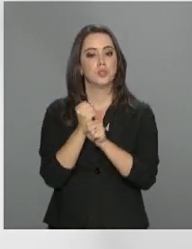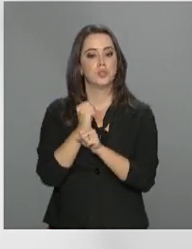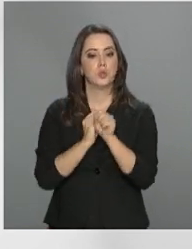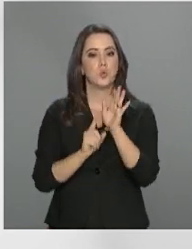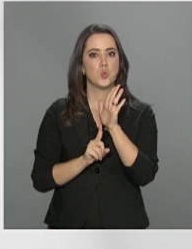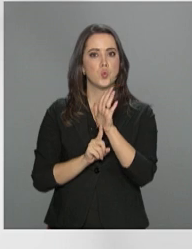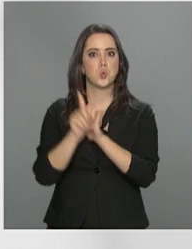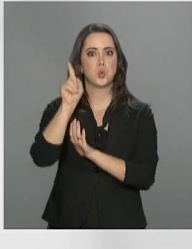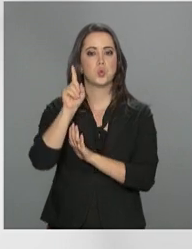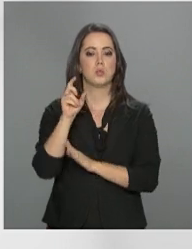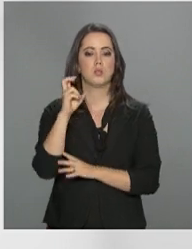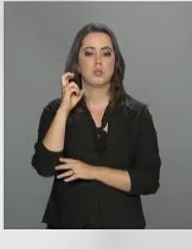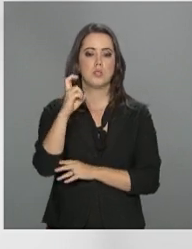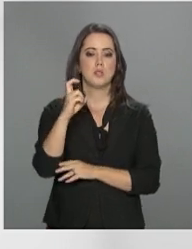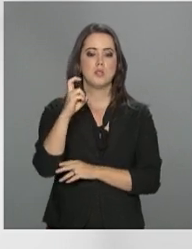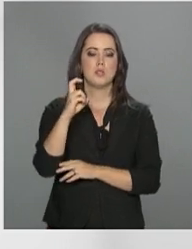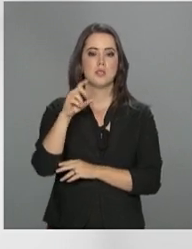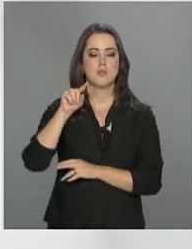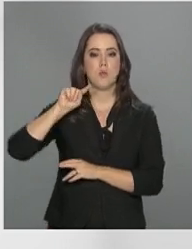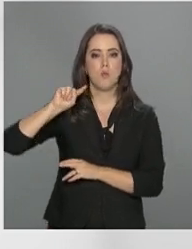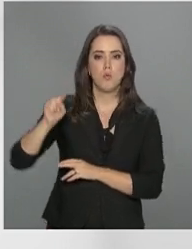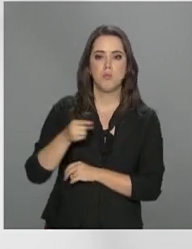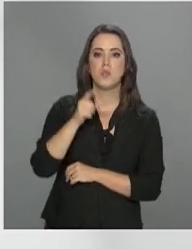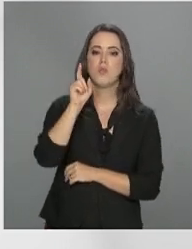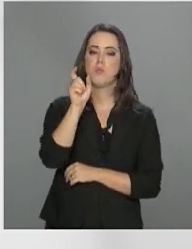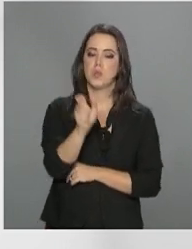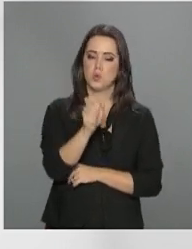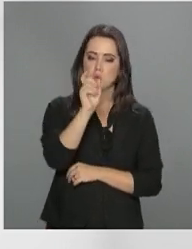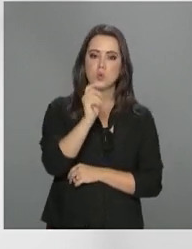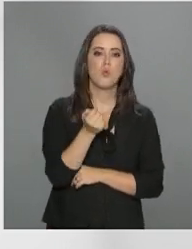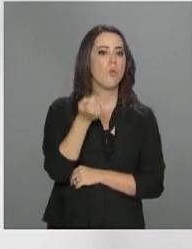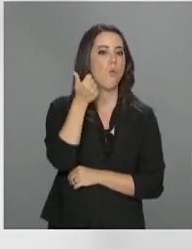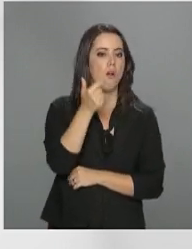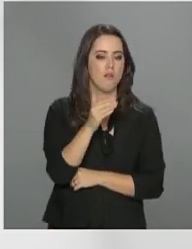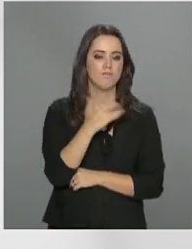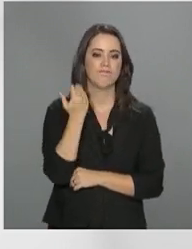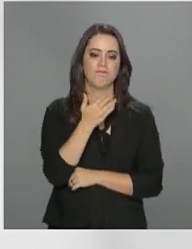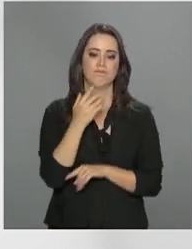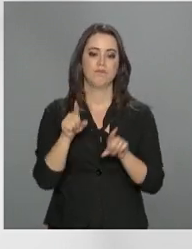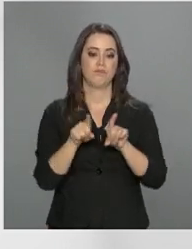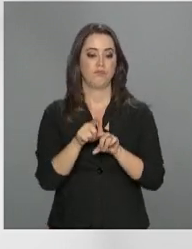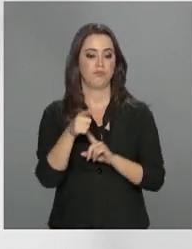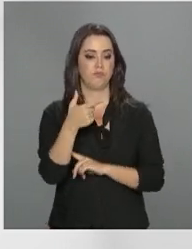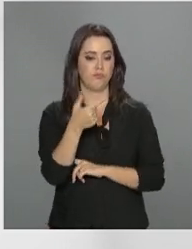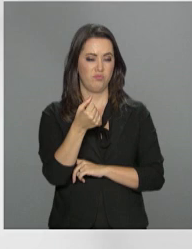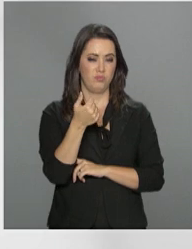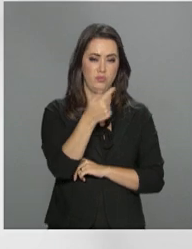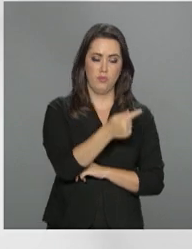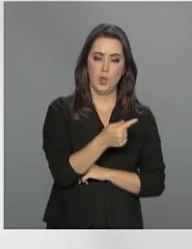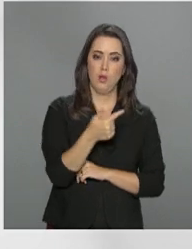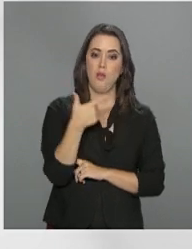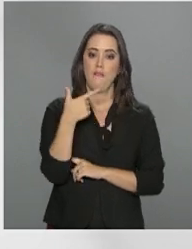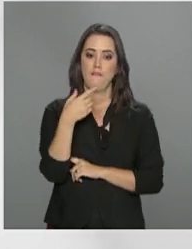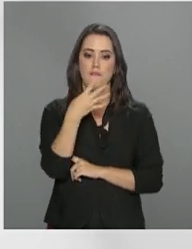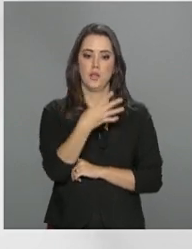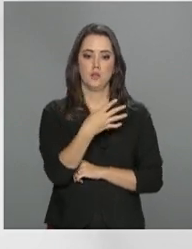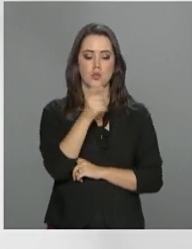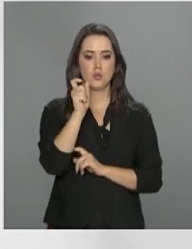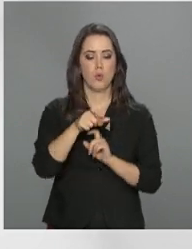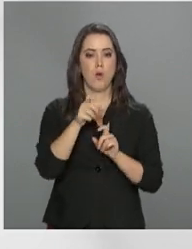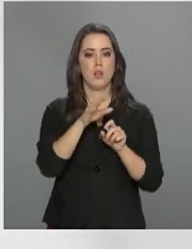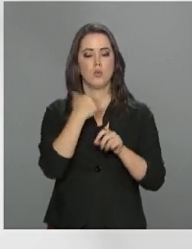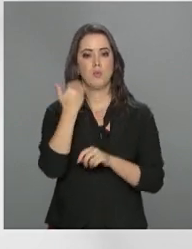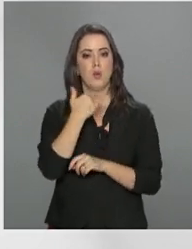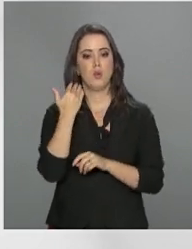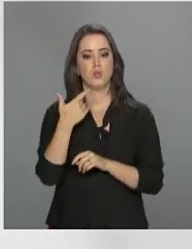o número subiu para mais de 5.600. E em 2017, foram 24 feminicídios. E